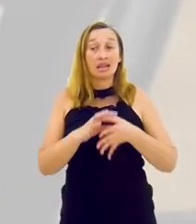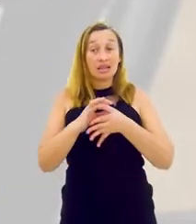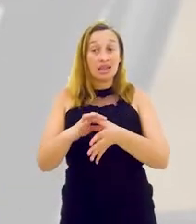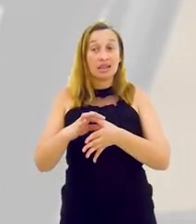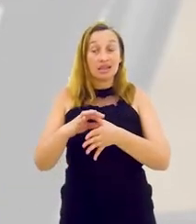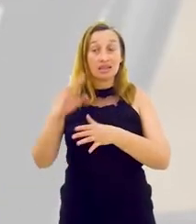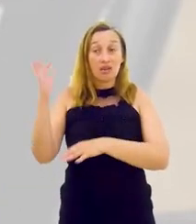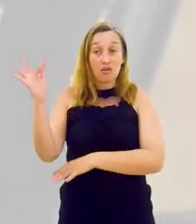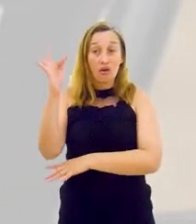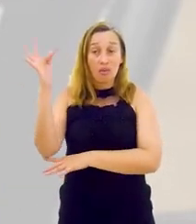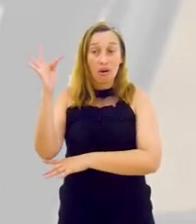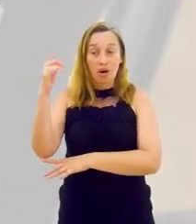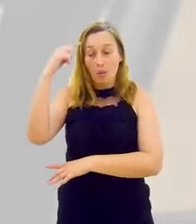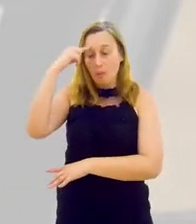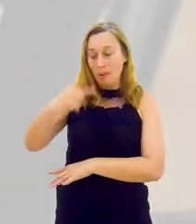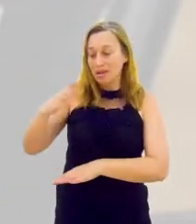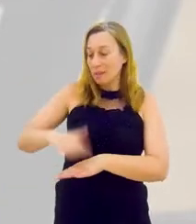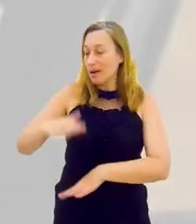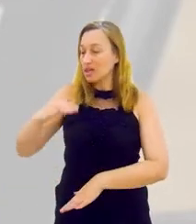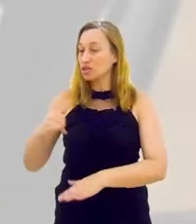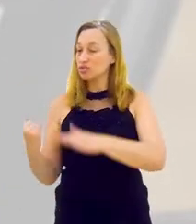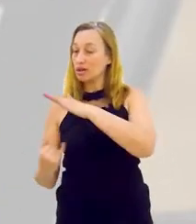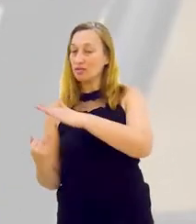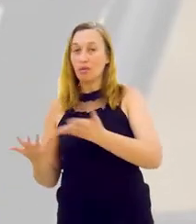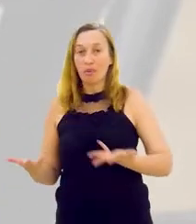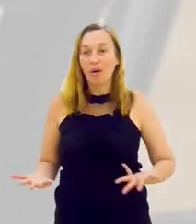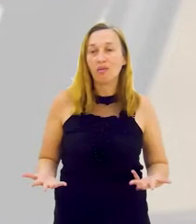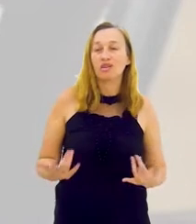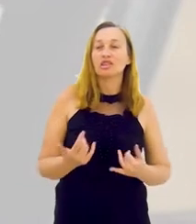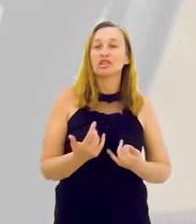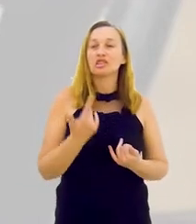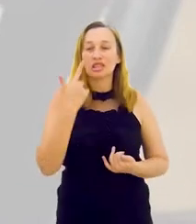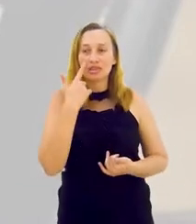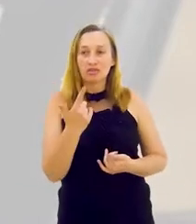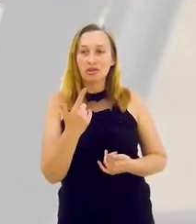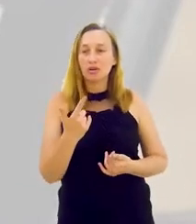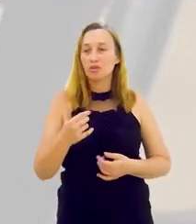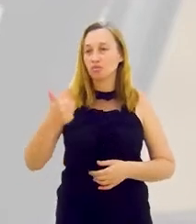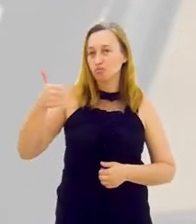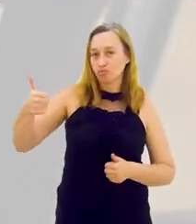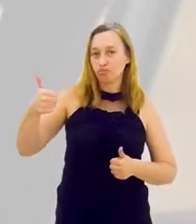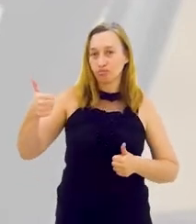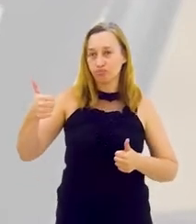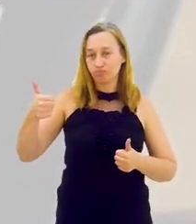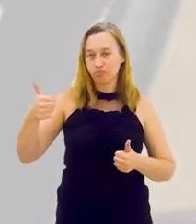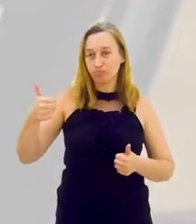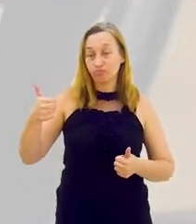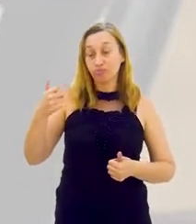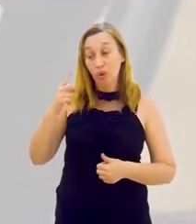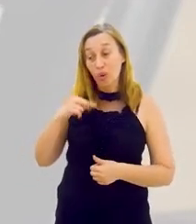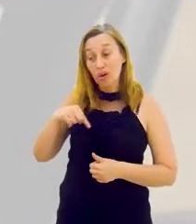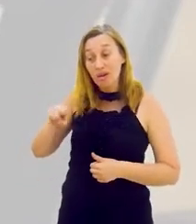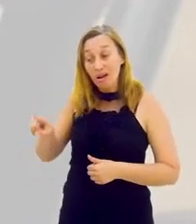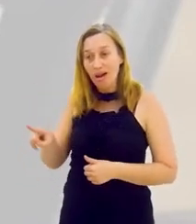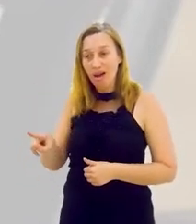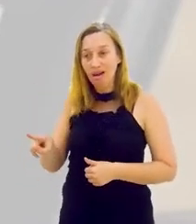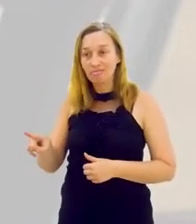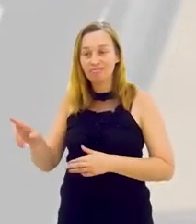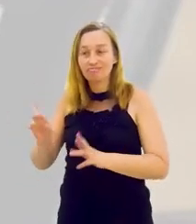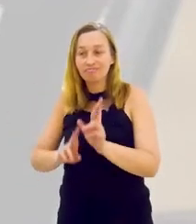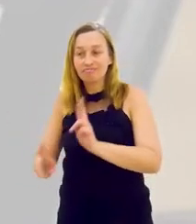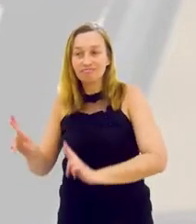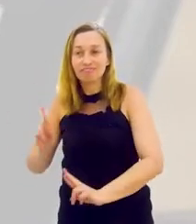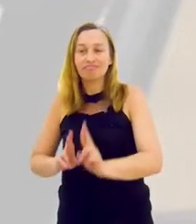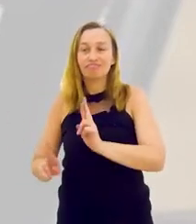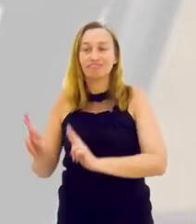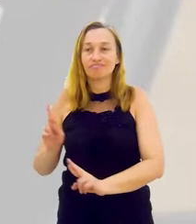A gente identificar quais são aqueles perfis, vamos dizer assim, positivos e é só indo lá, é se